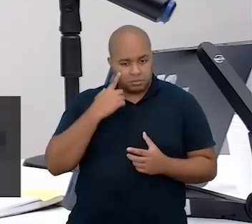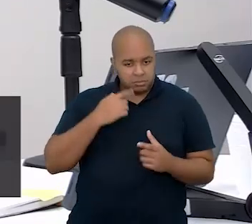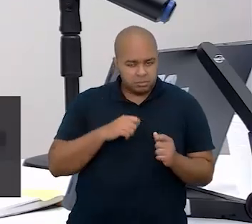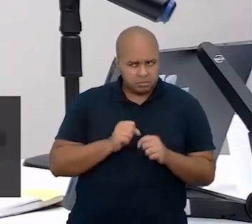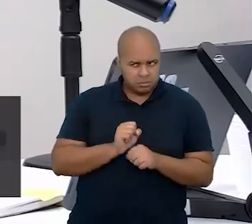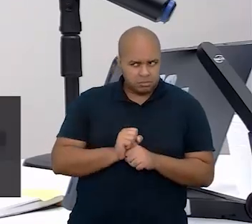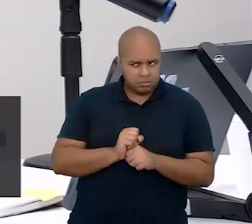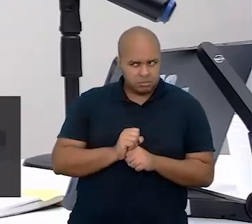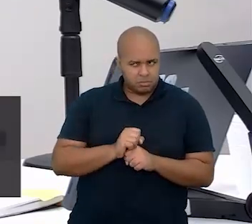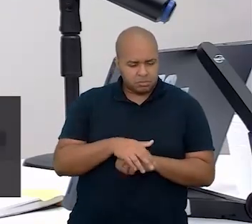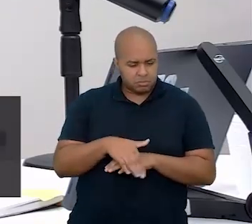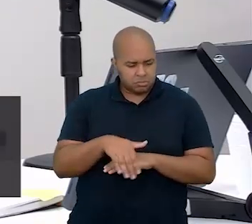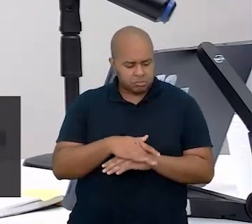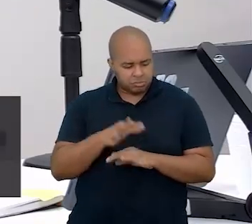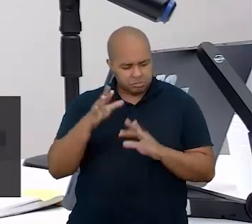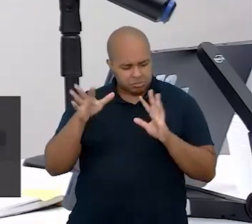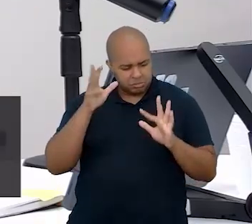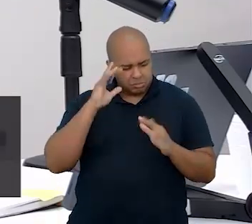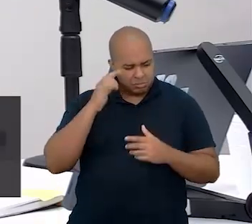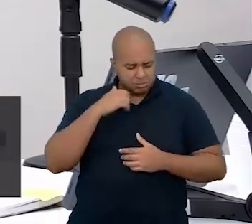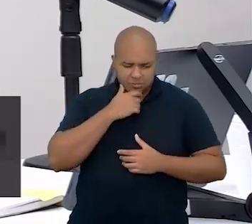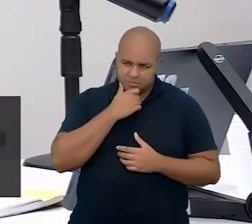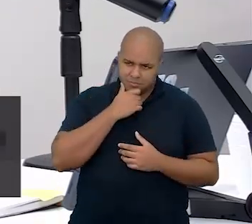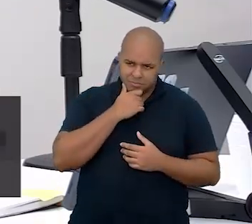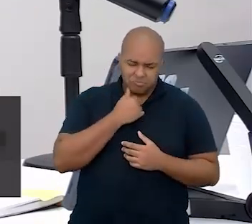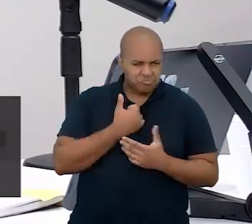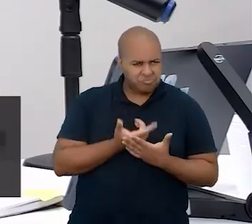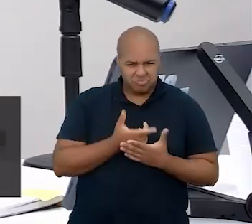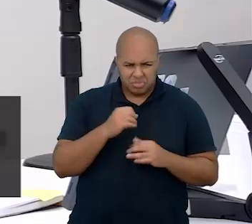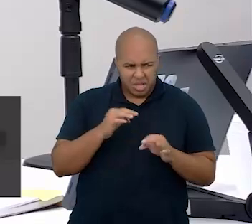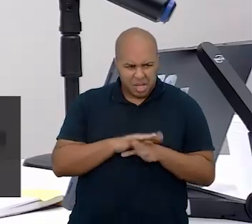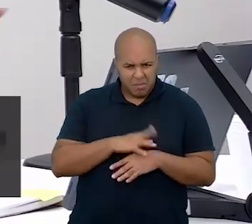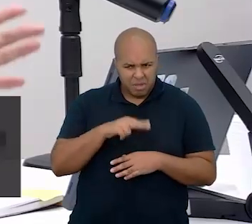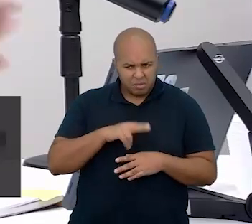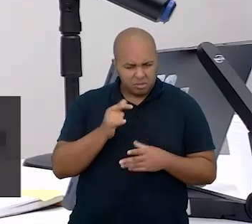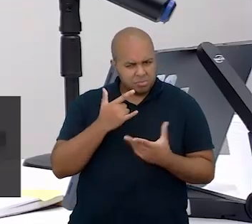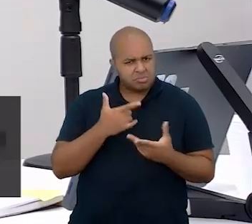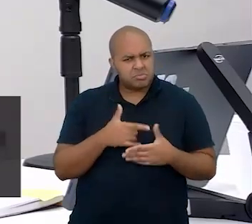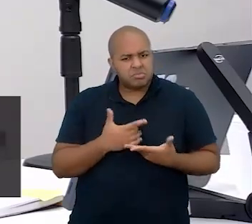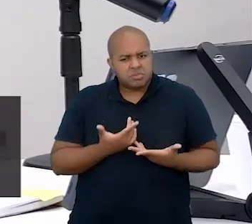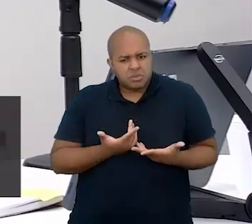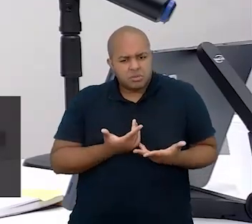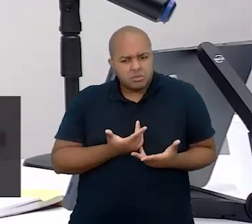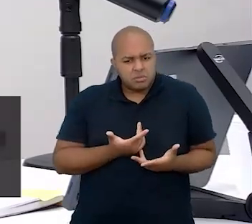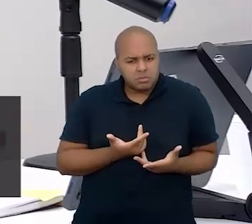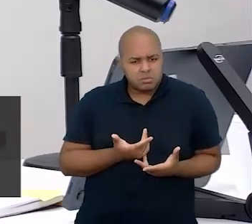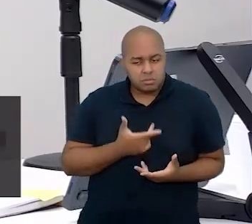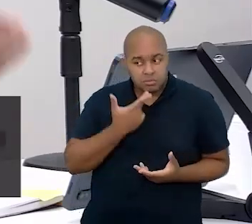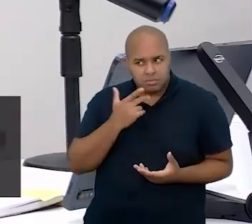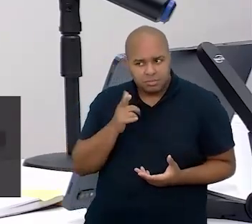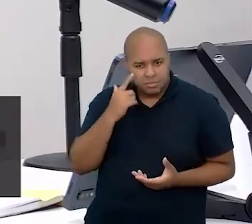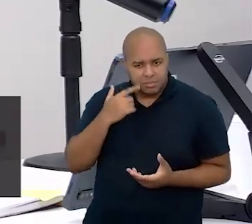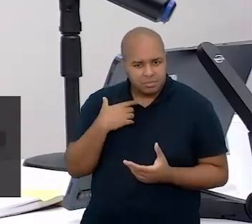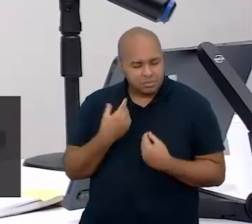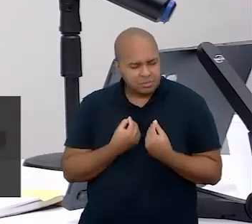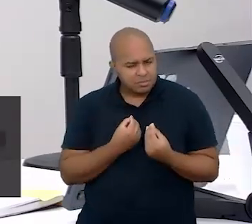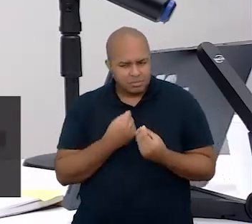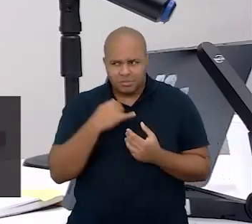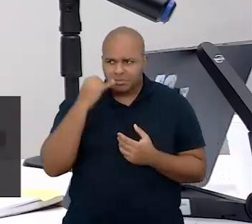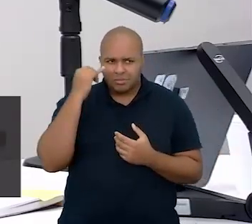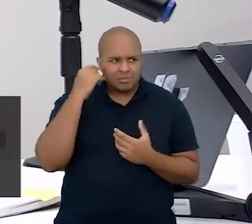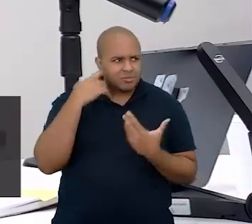instante na rua perplexa. Não acaba nunca e pronto. Eu estava boba.